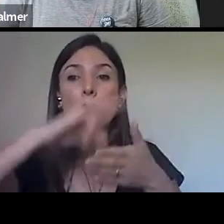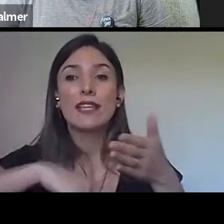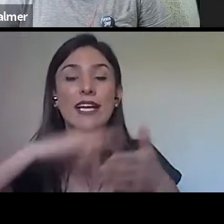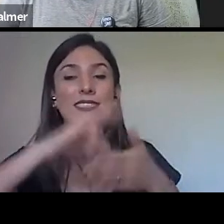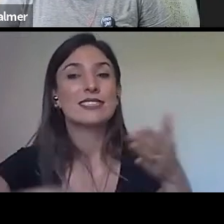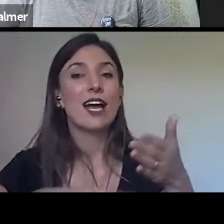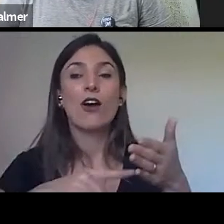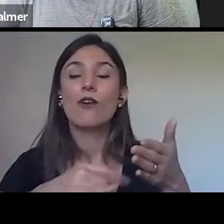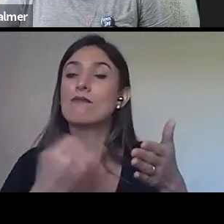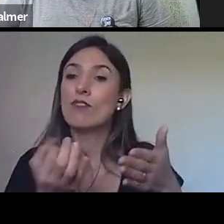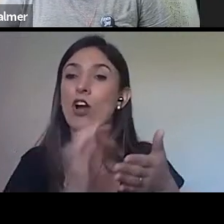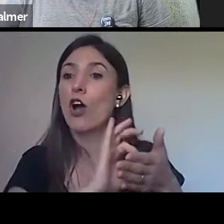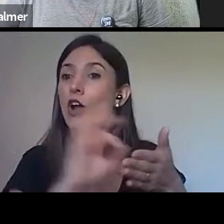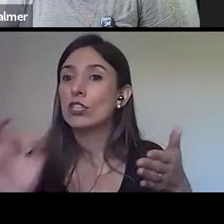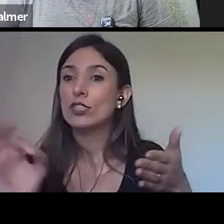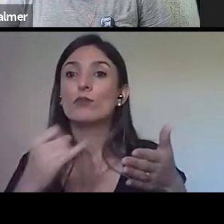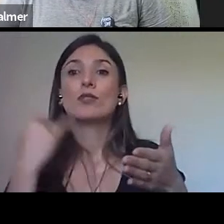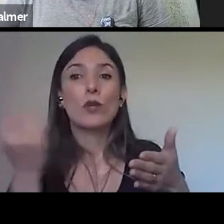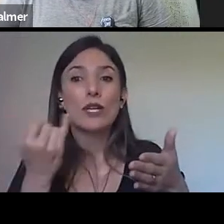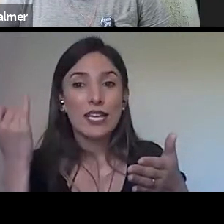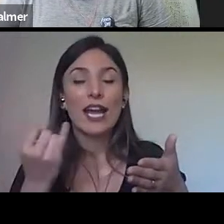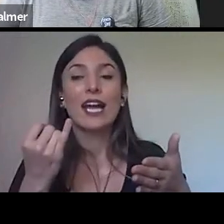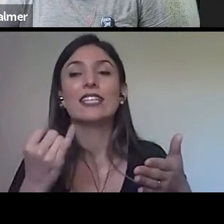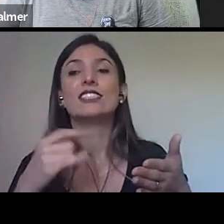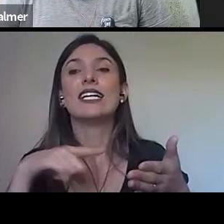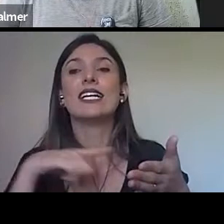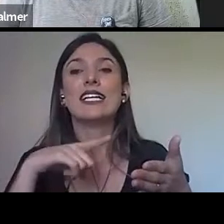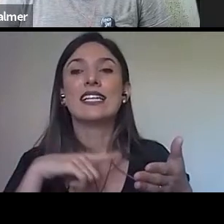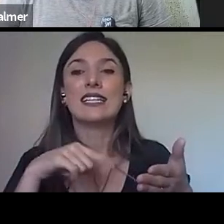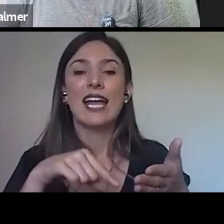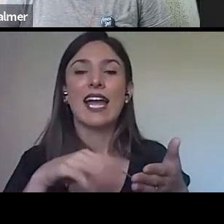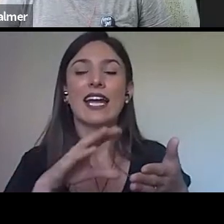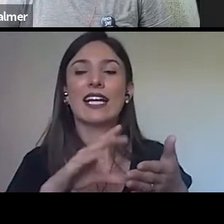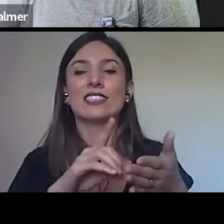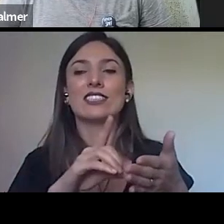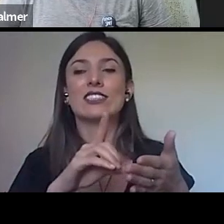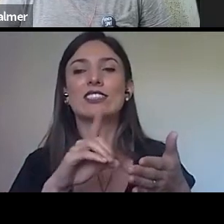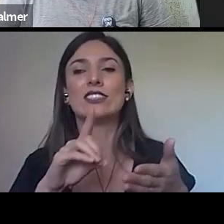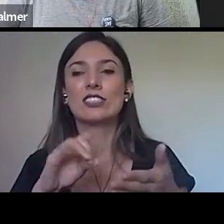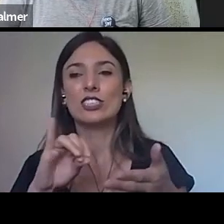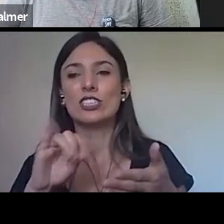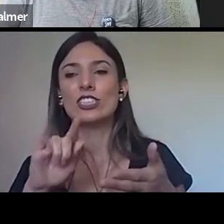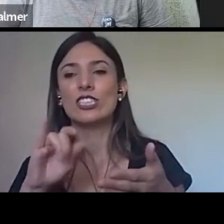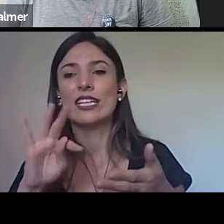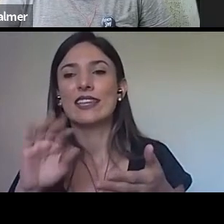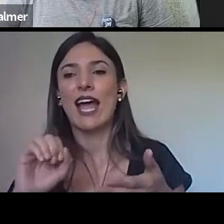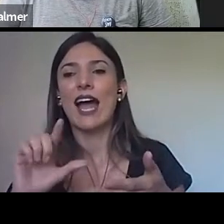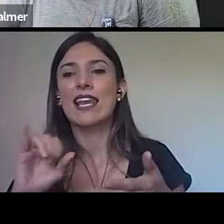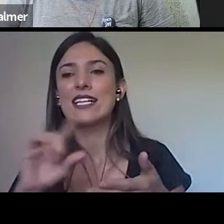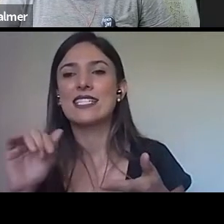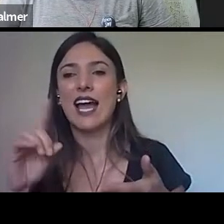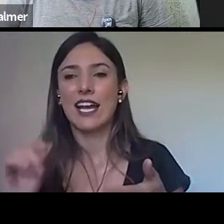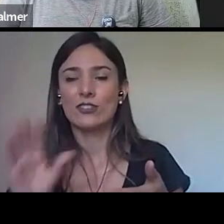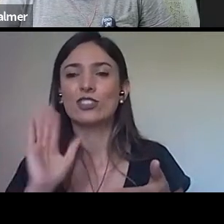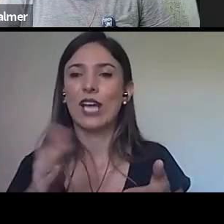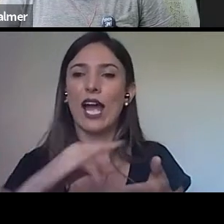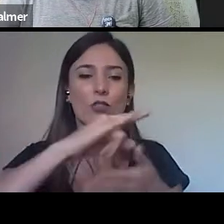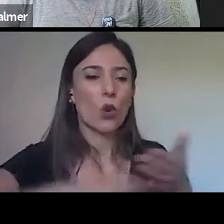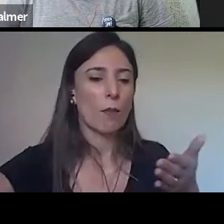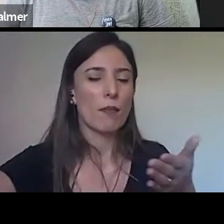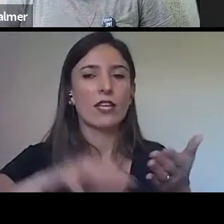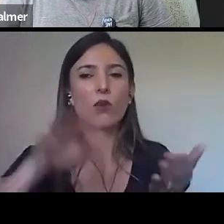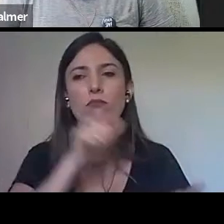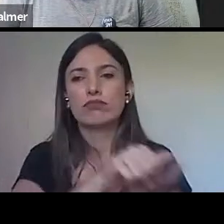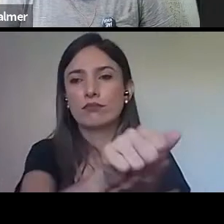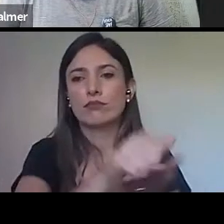digitalizada pelo arquivo público mineiro, né? Isso é importante e aí eu estou ficando um pouco afavorada porque,